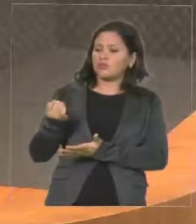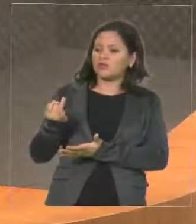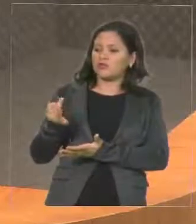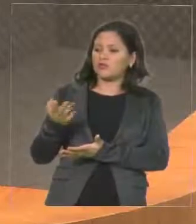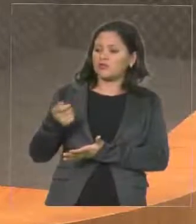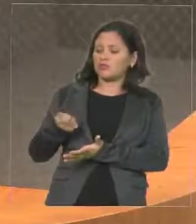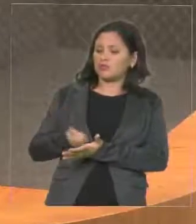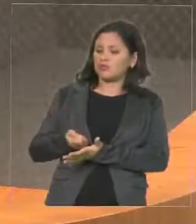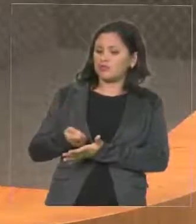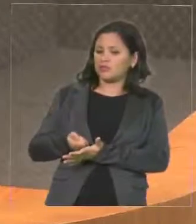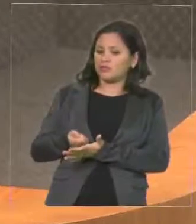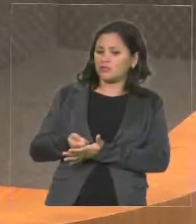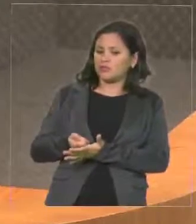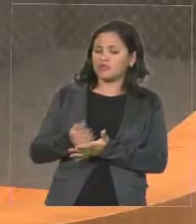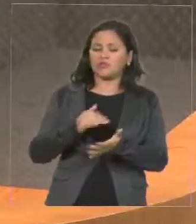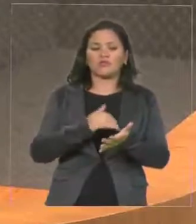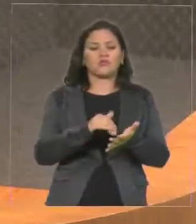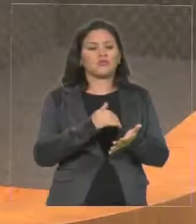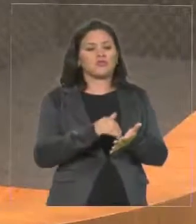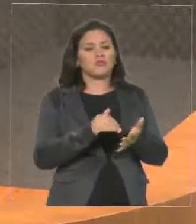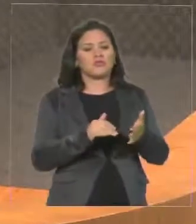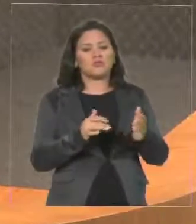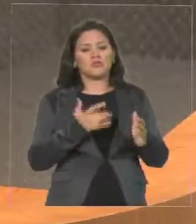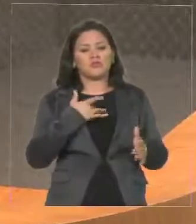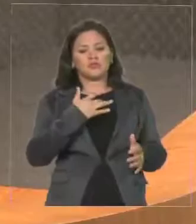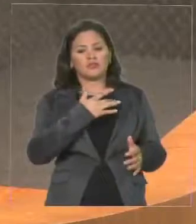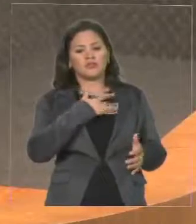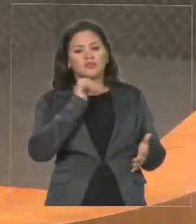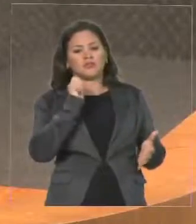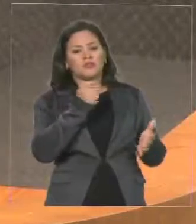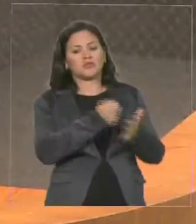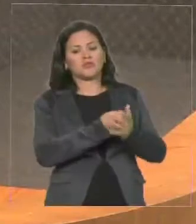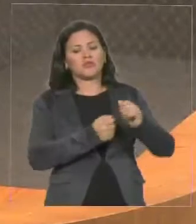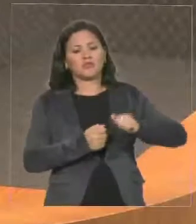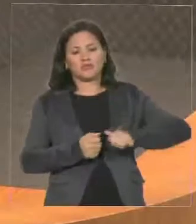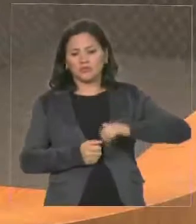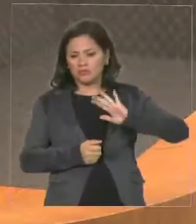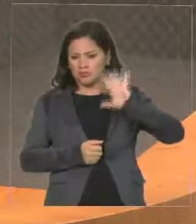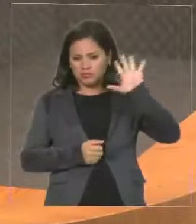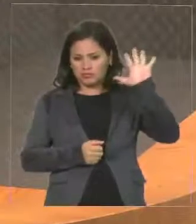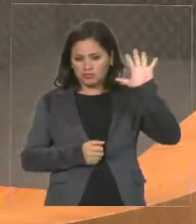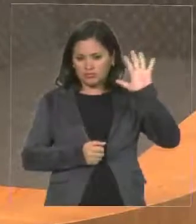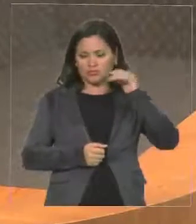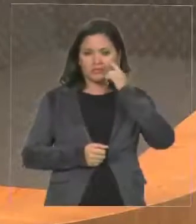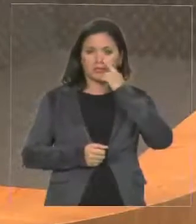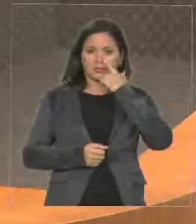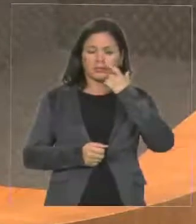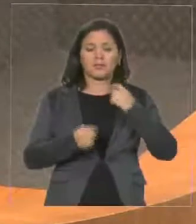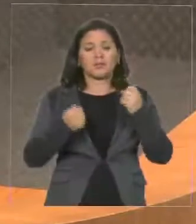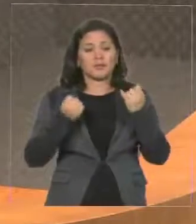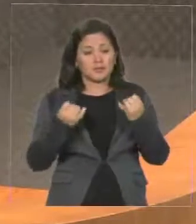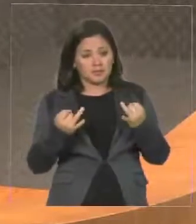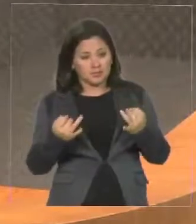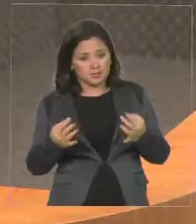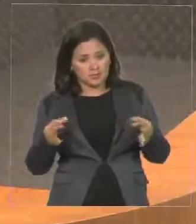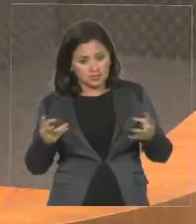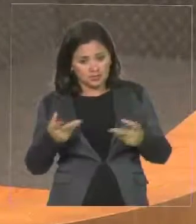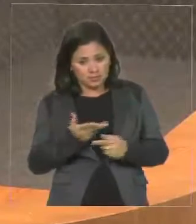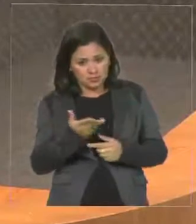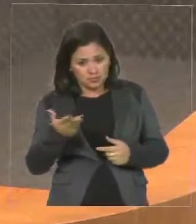Saúde está comprando por um valor 5 vezes, 6 vezes maior. E aqui eu queria esclarecer a todos que estão nos vendo e nos ouvindo.